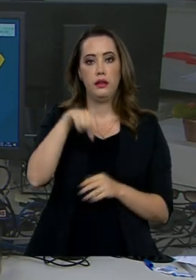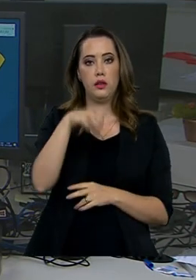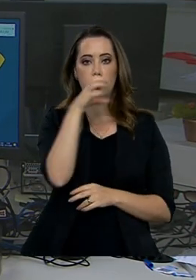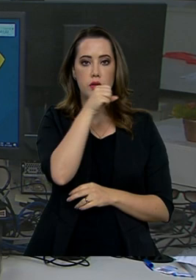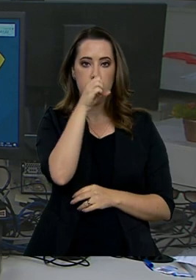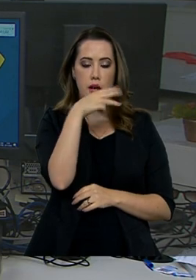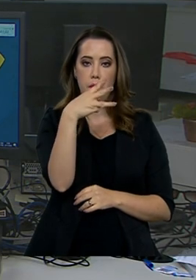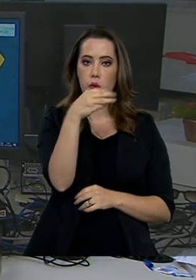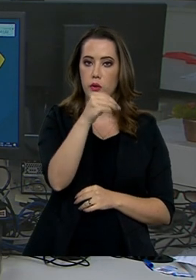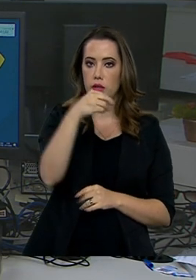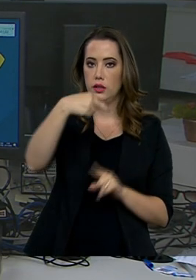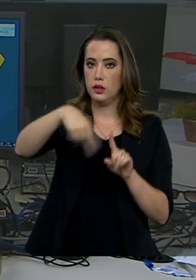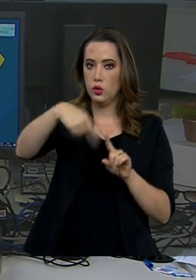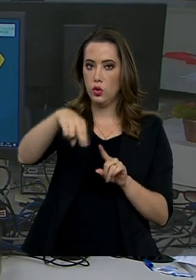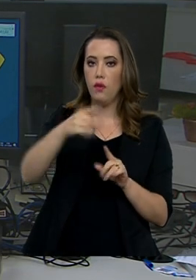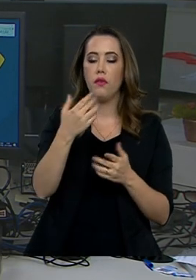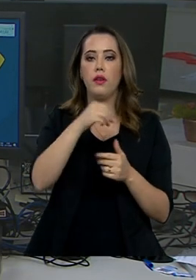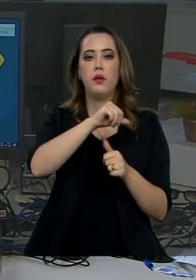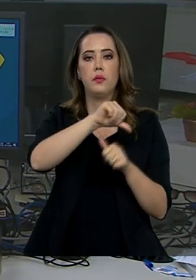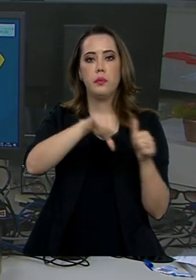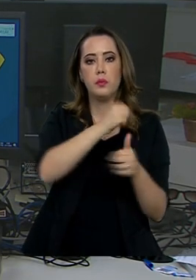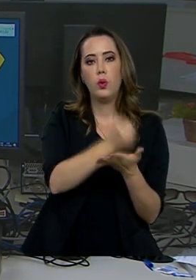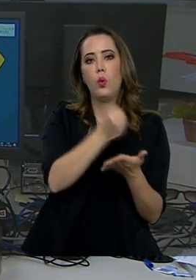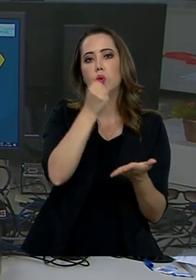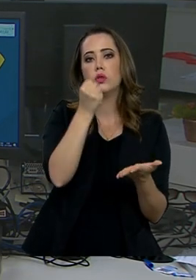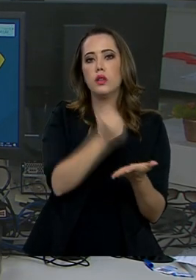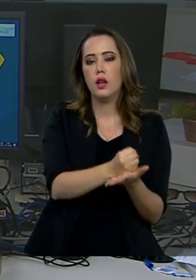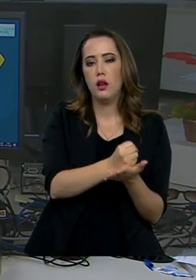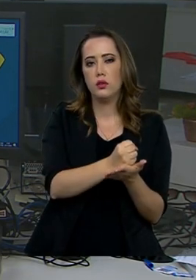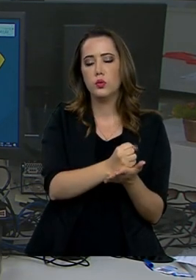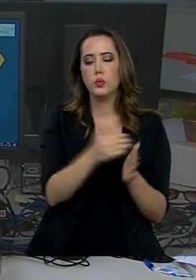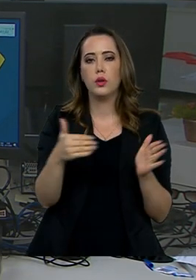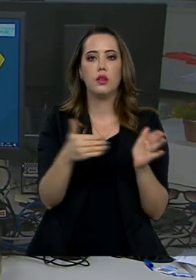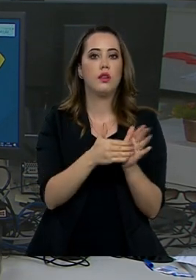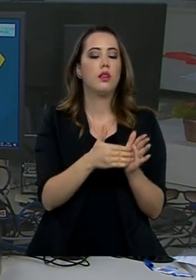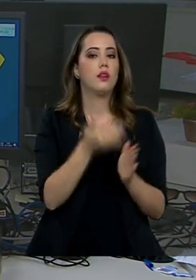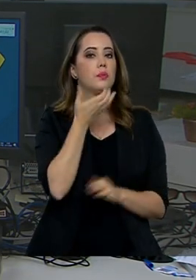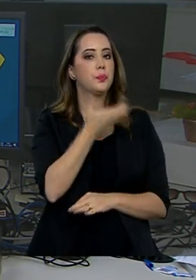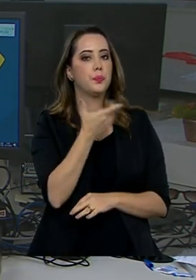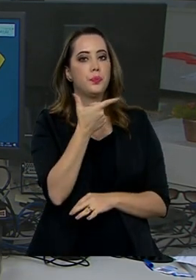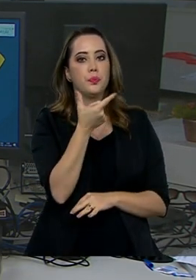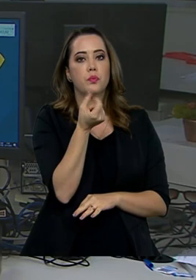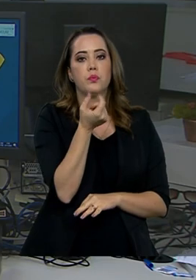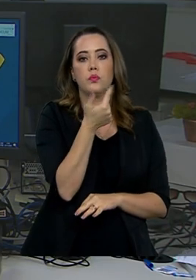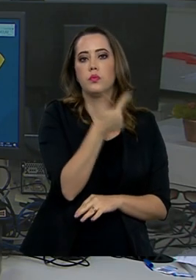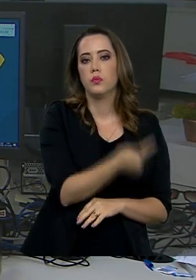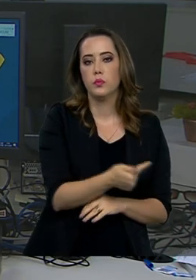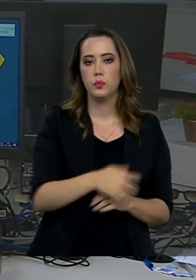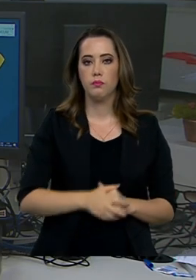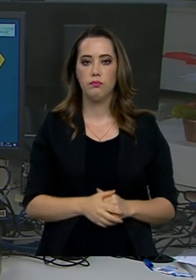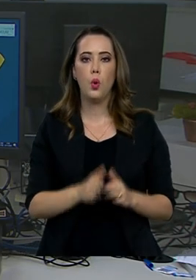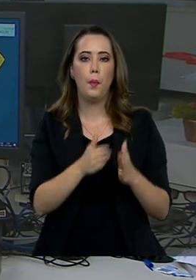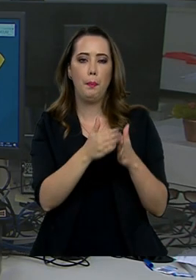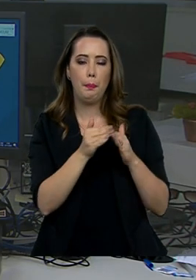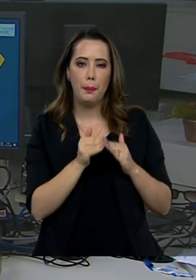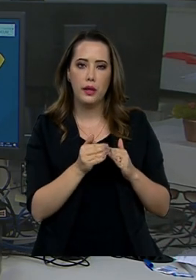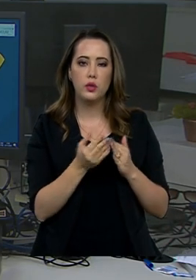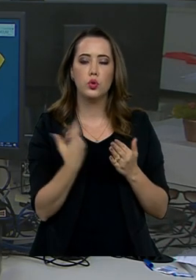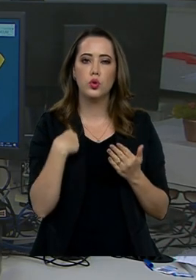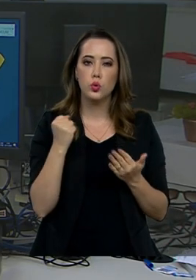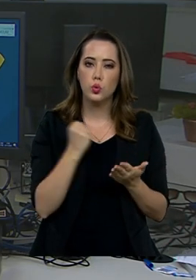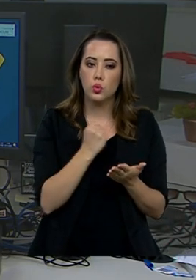sábado, 30 de novembro, para renovar os contratos concedidos até dezembro de 2017. O pedido de